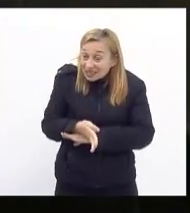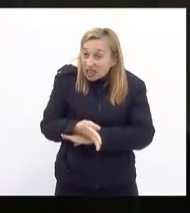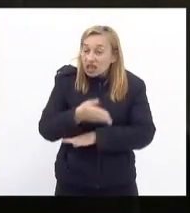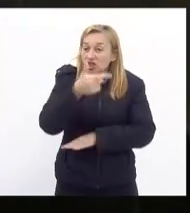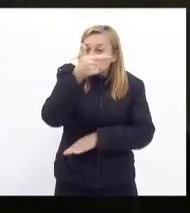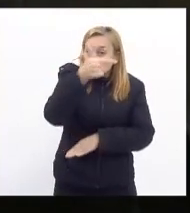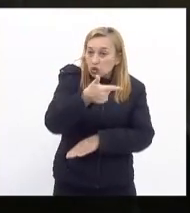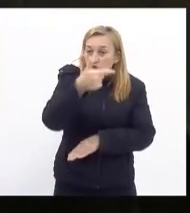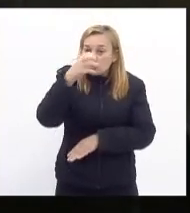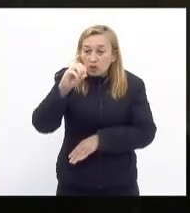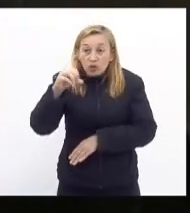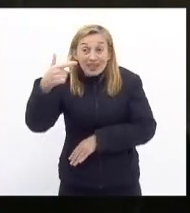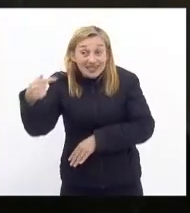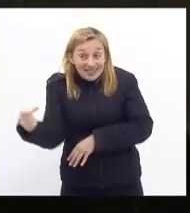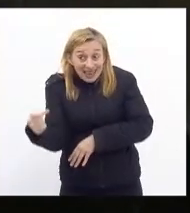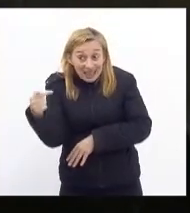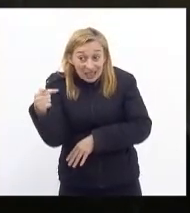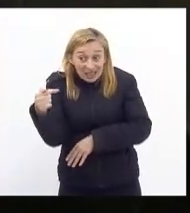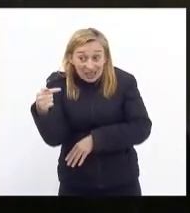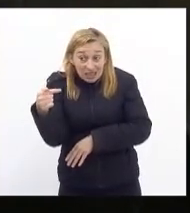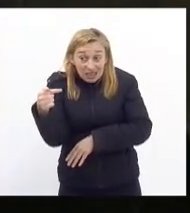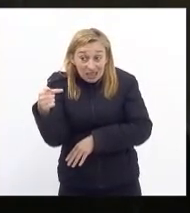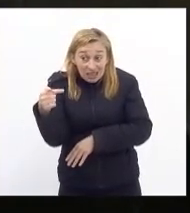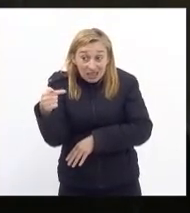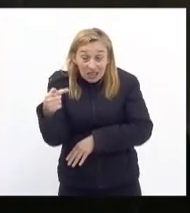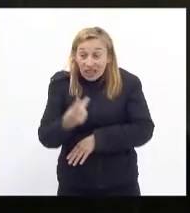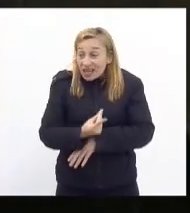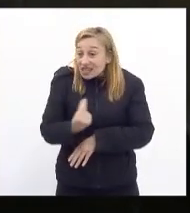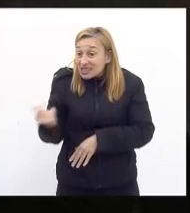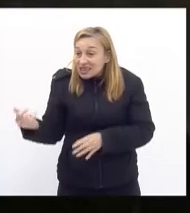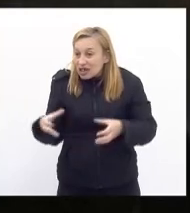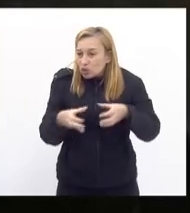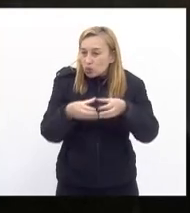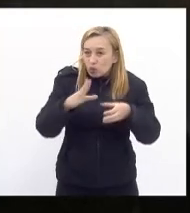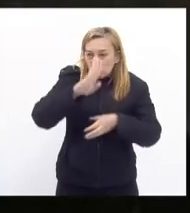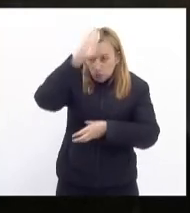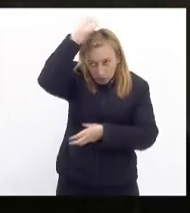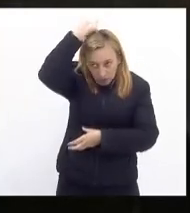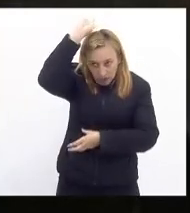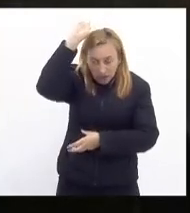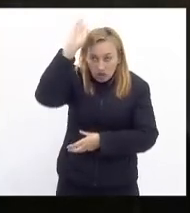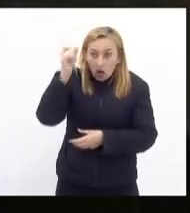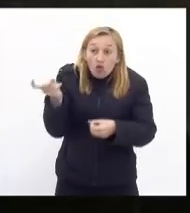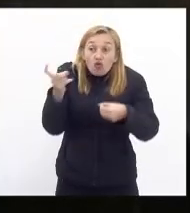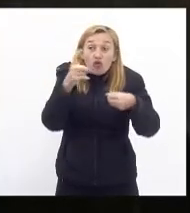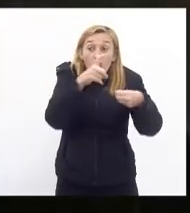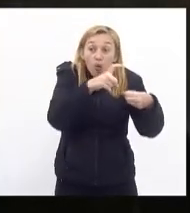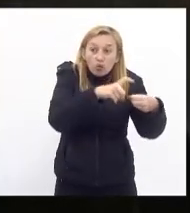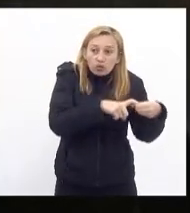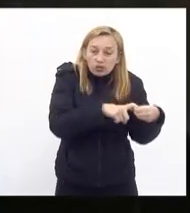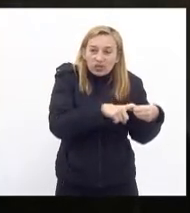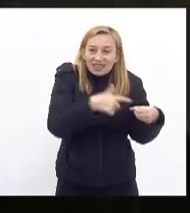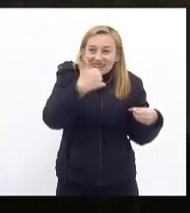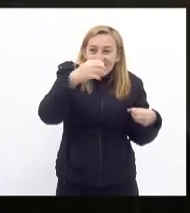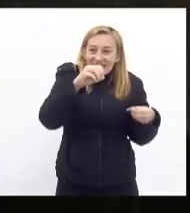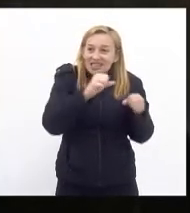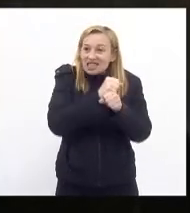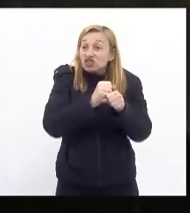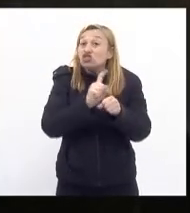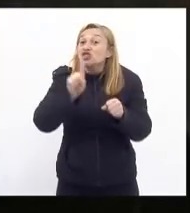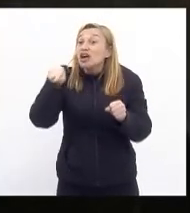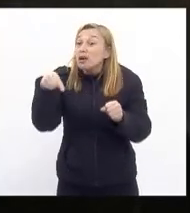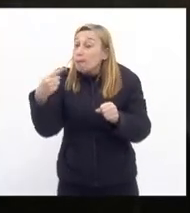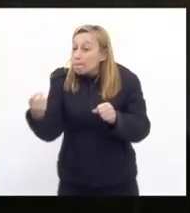2007 ele se ausenta do corpo do bombeiro volta 10 anos depois